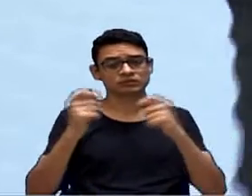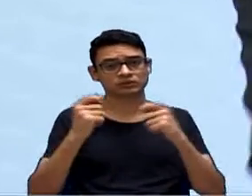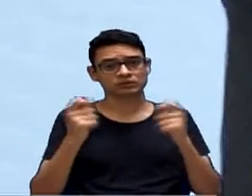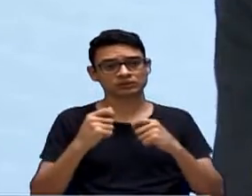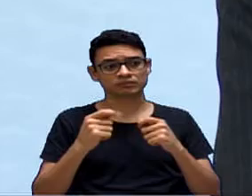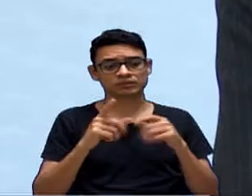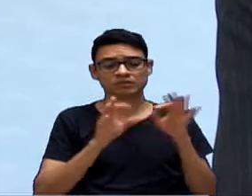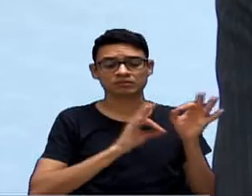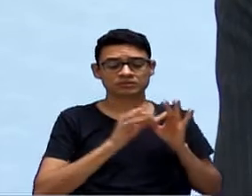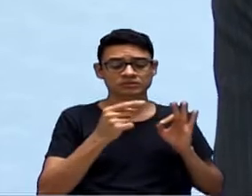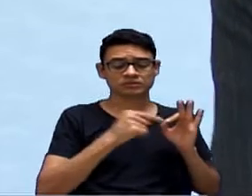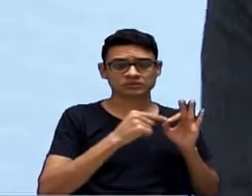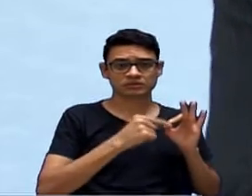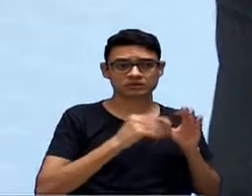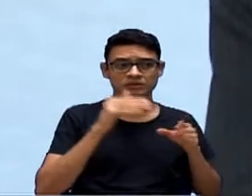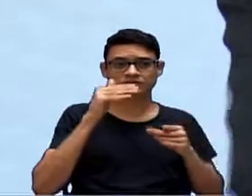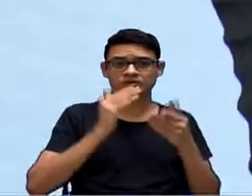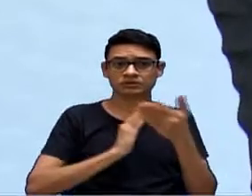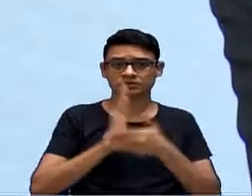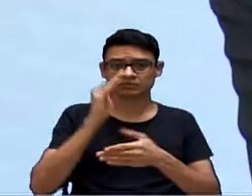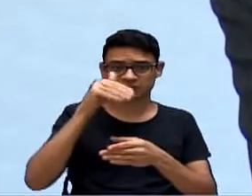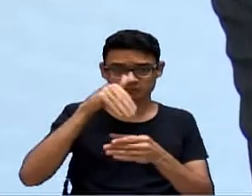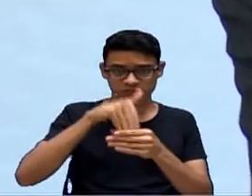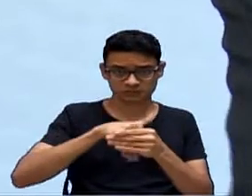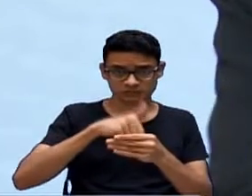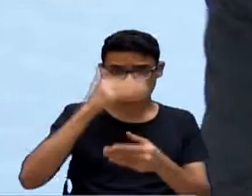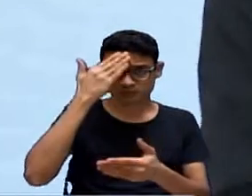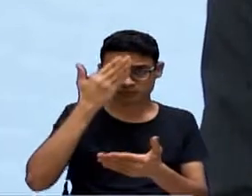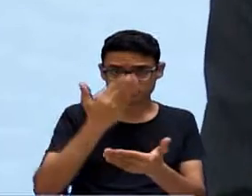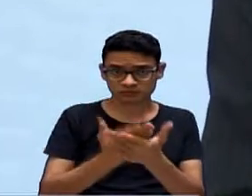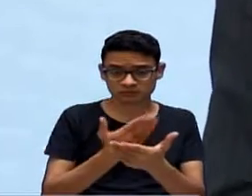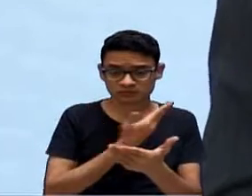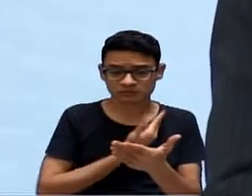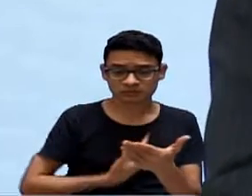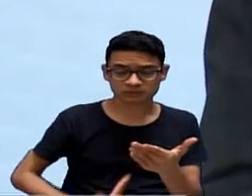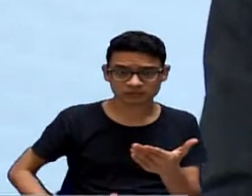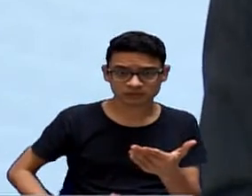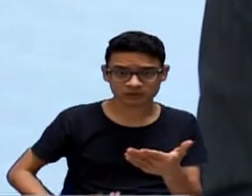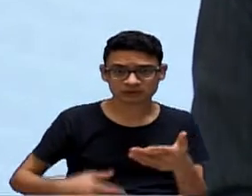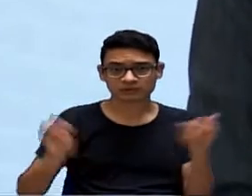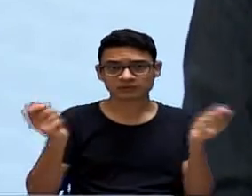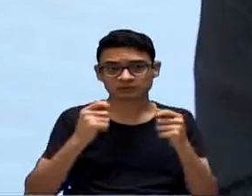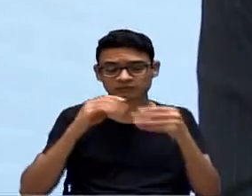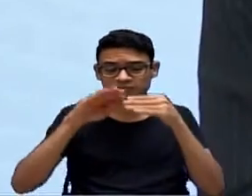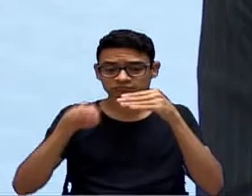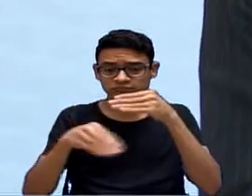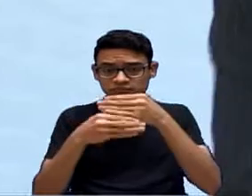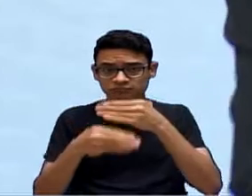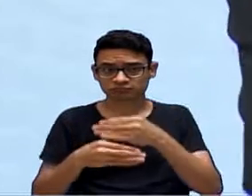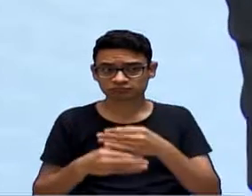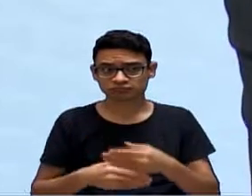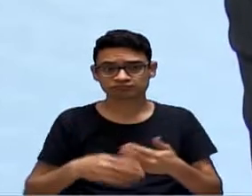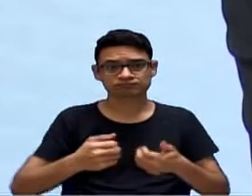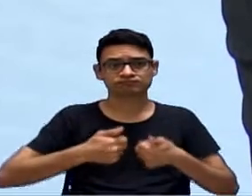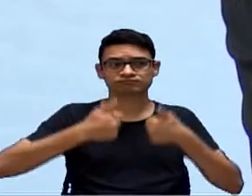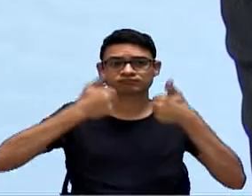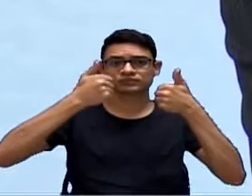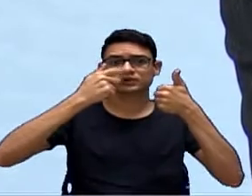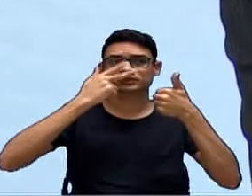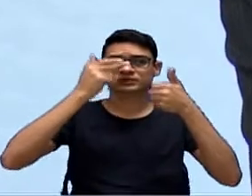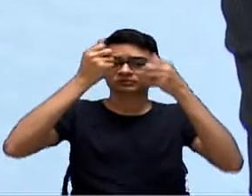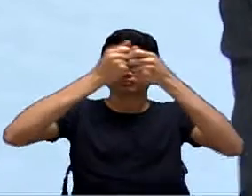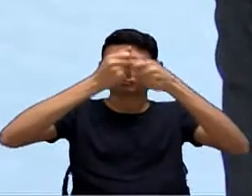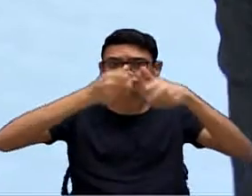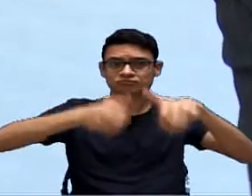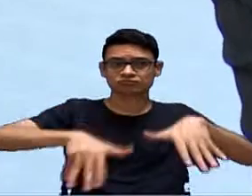está aprovando do jeito que o tal, o senhor tendo a confiança no Executivo, eu acho que tende a implementar da melhor forma. Não tem risco para a